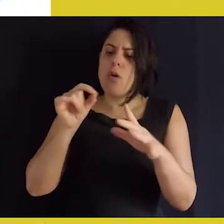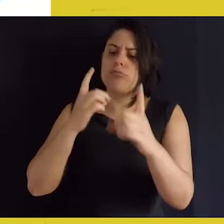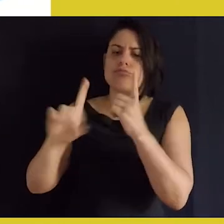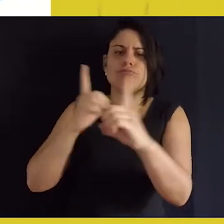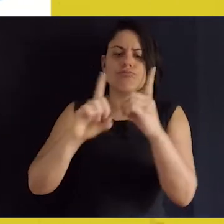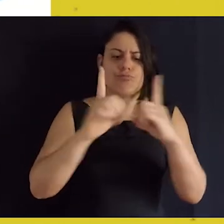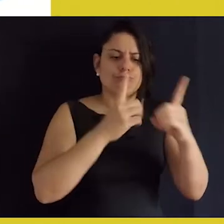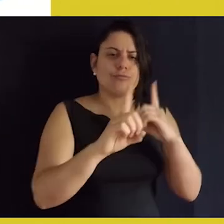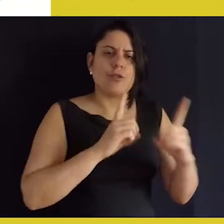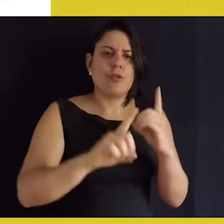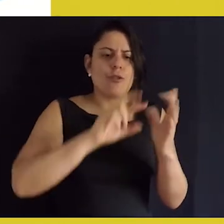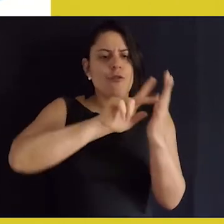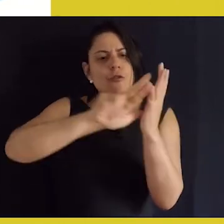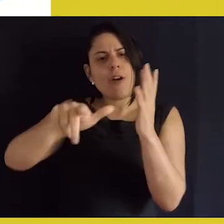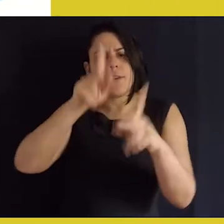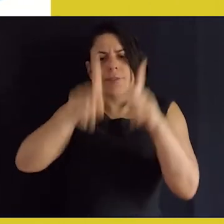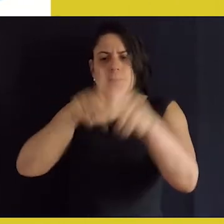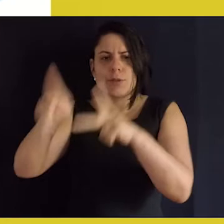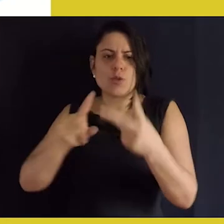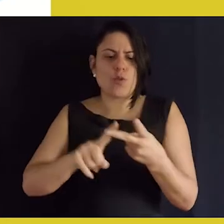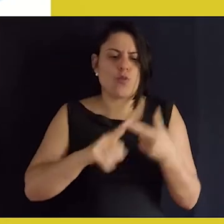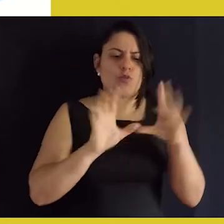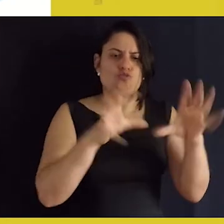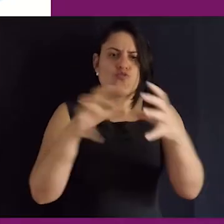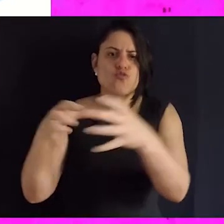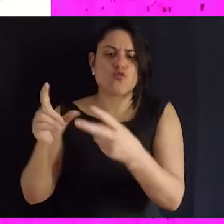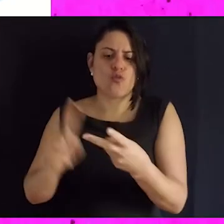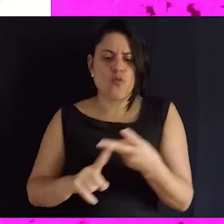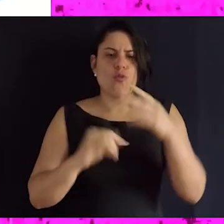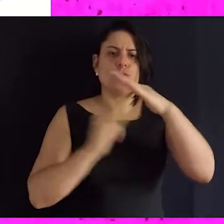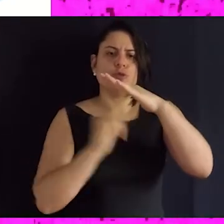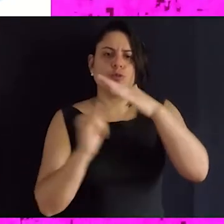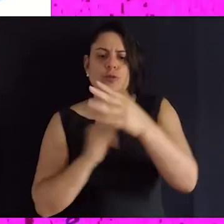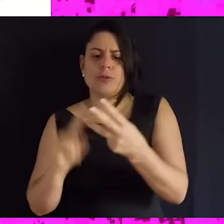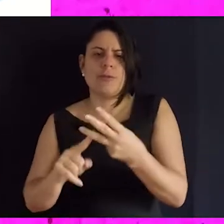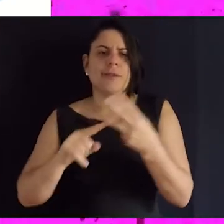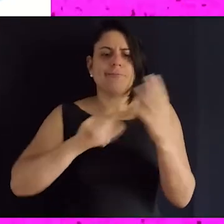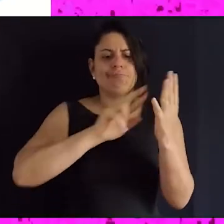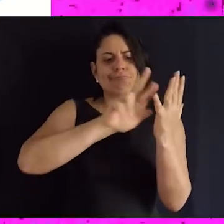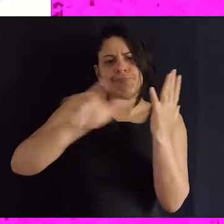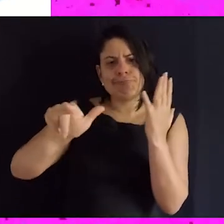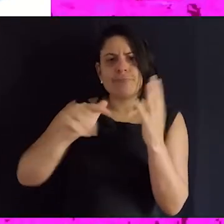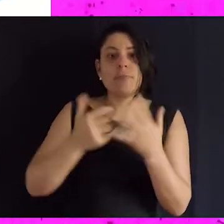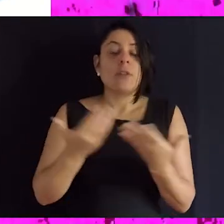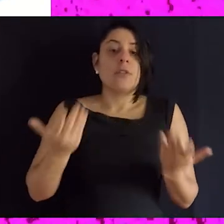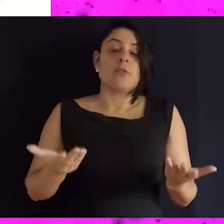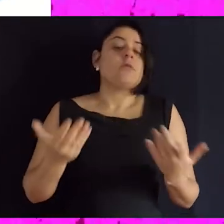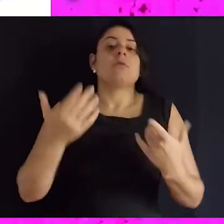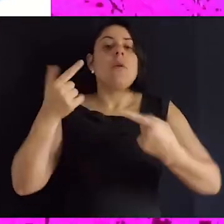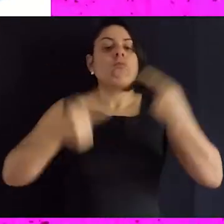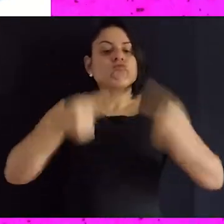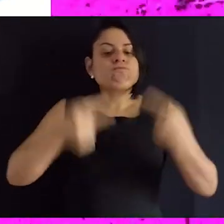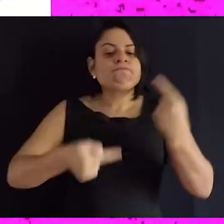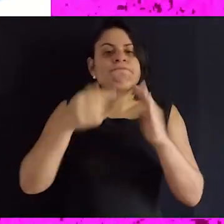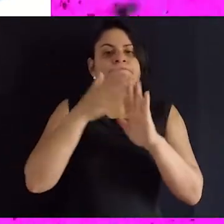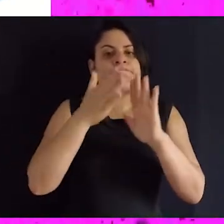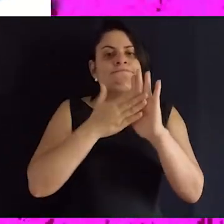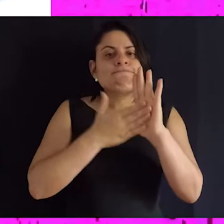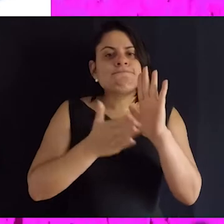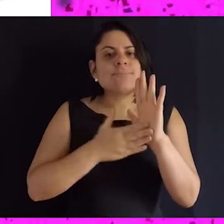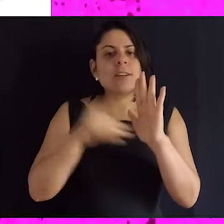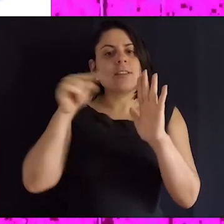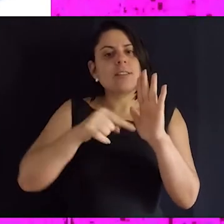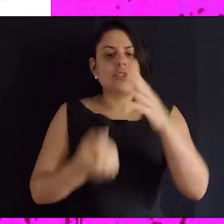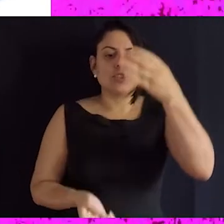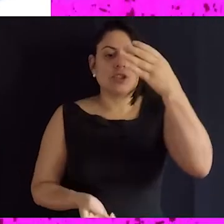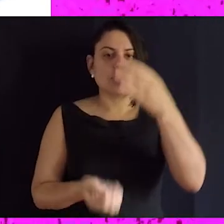sociedade civil, com outras instituições, com organizações não governamentais e etc. Então, a política pública, ela